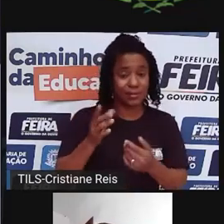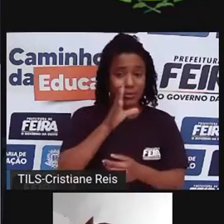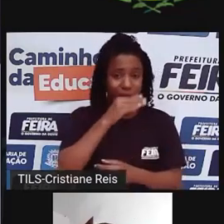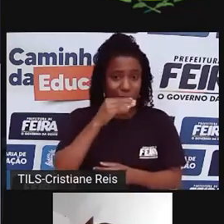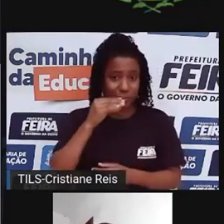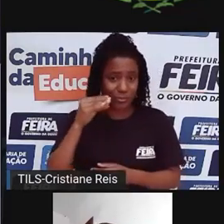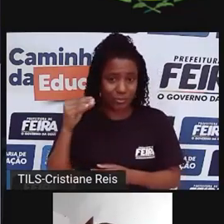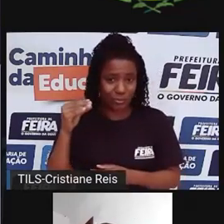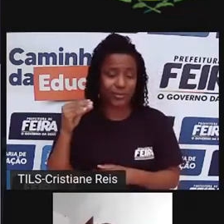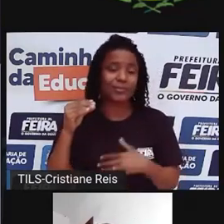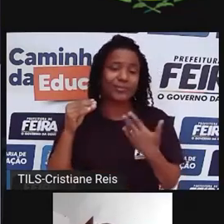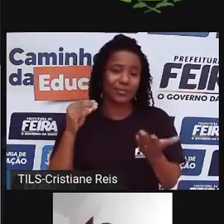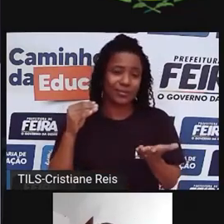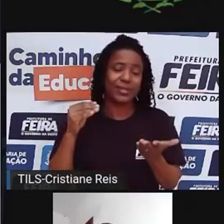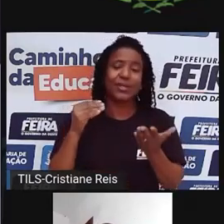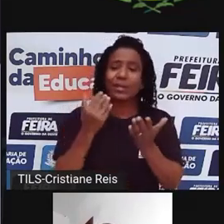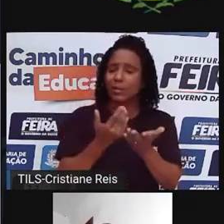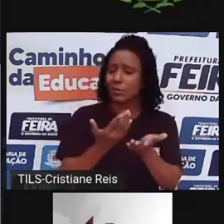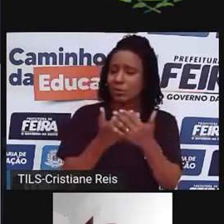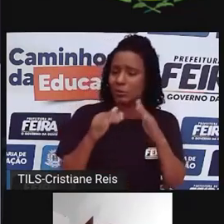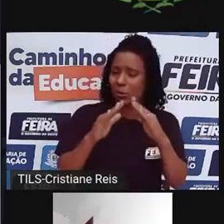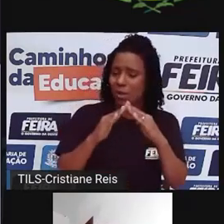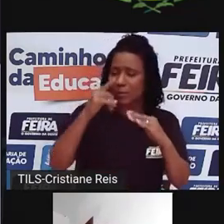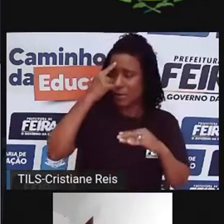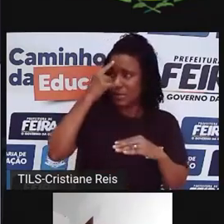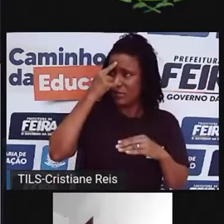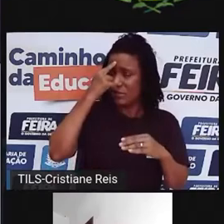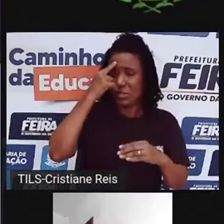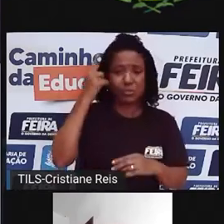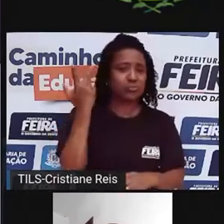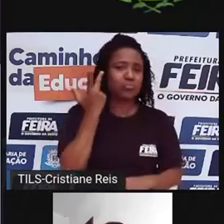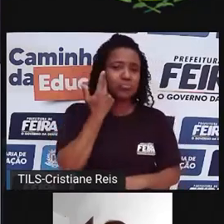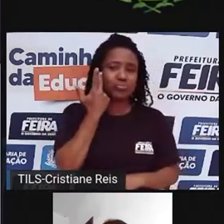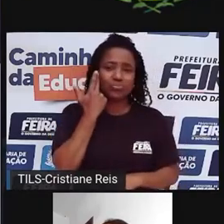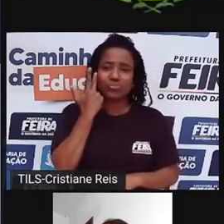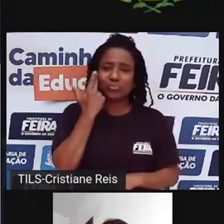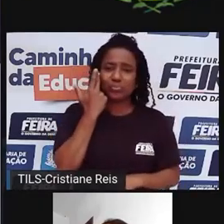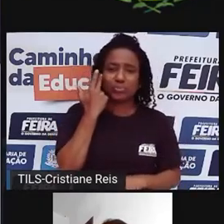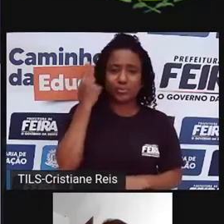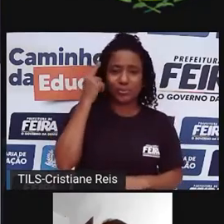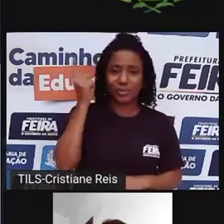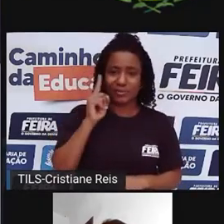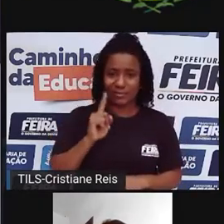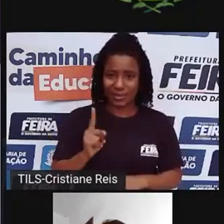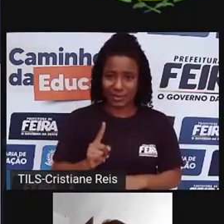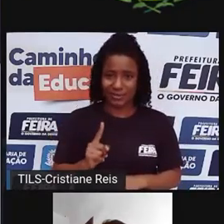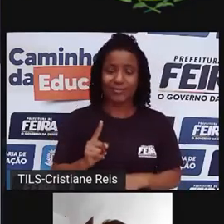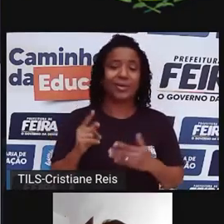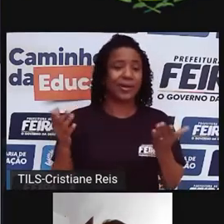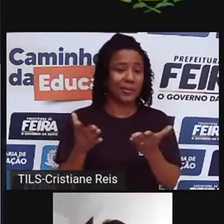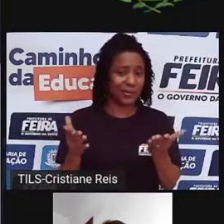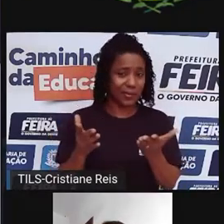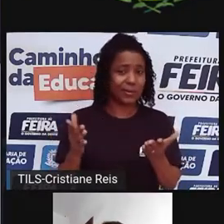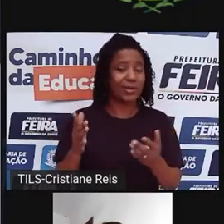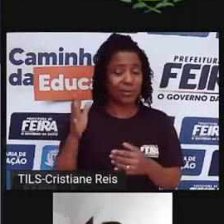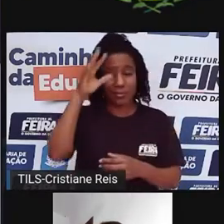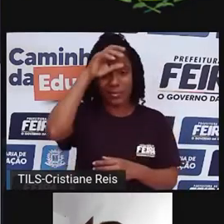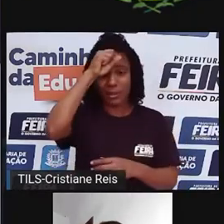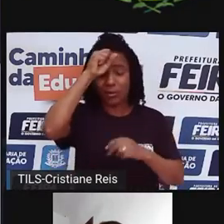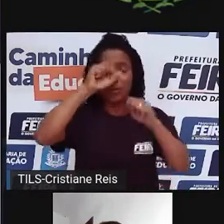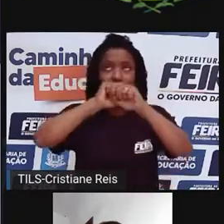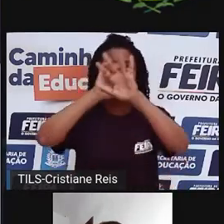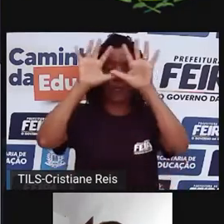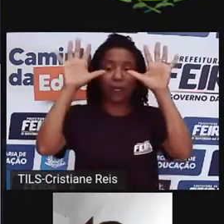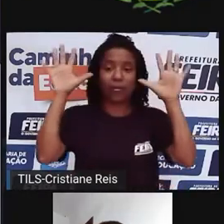estive numa bolha, depois eu fui saindo dessa bolha e ainda estou saindo, na verdade é essa. Então, assim, se para mim que sou